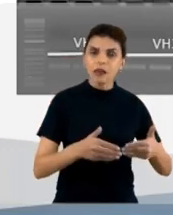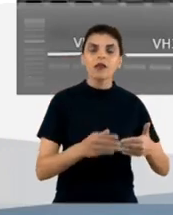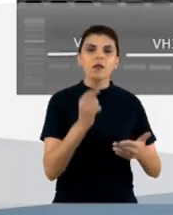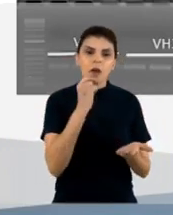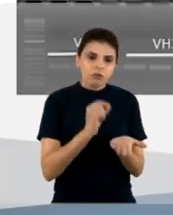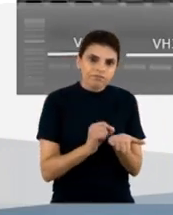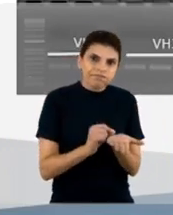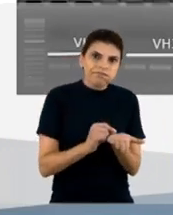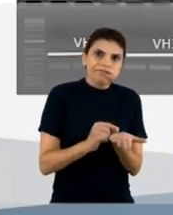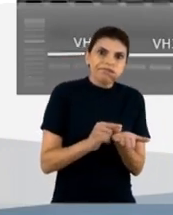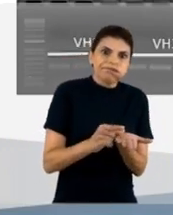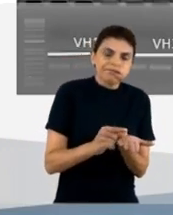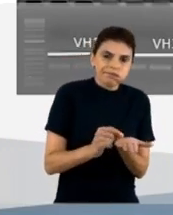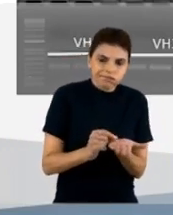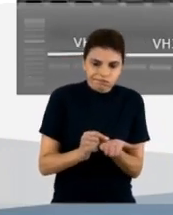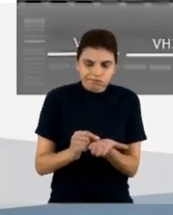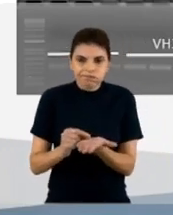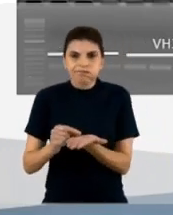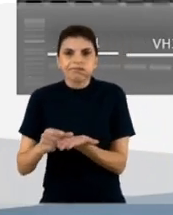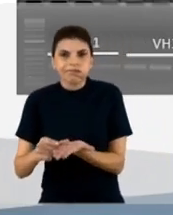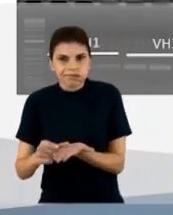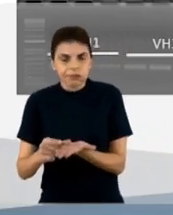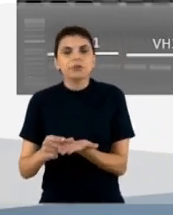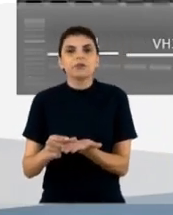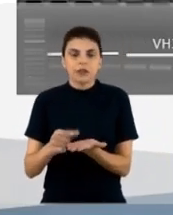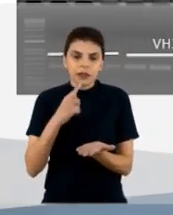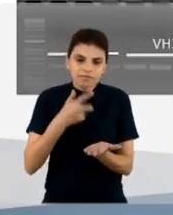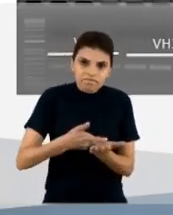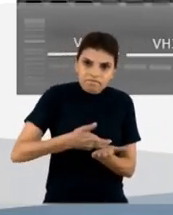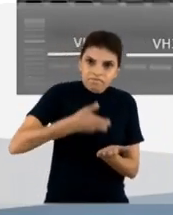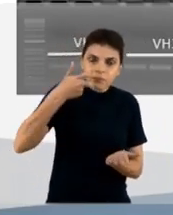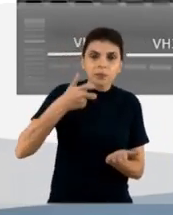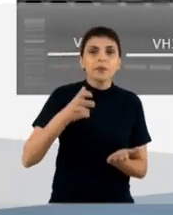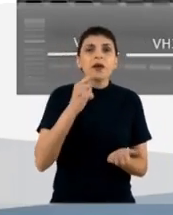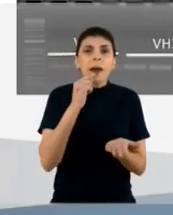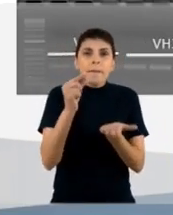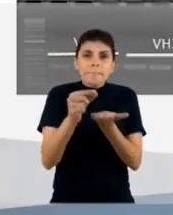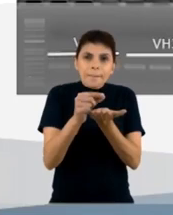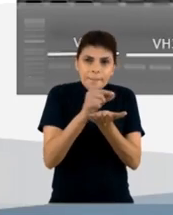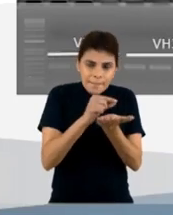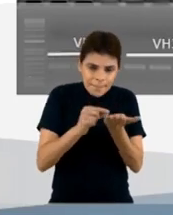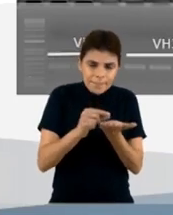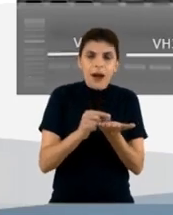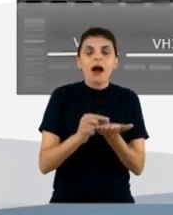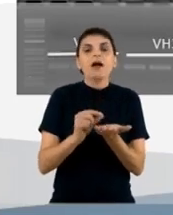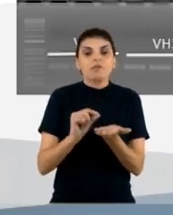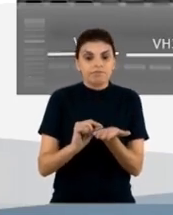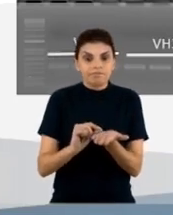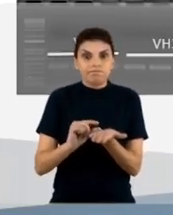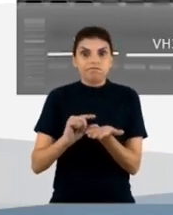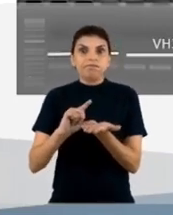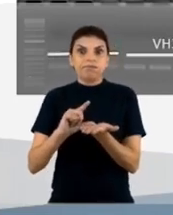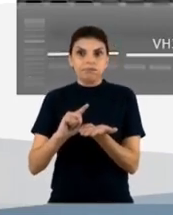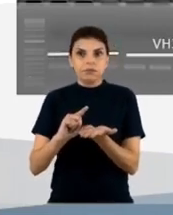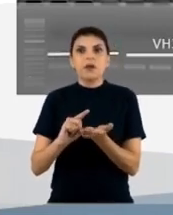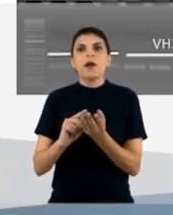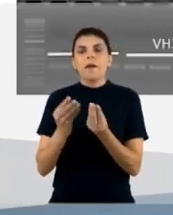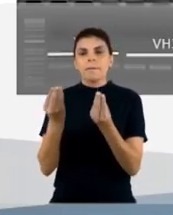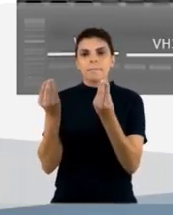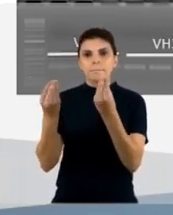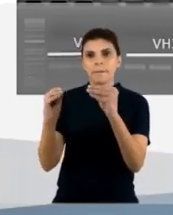amplificar somente aquele pedacinho de interesse. Esses pedacinhos são amplificados, eles são